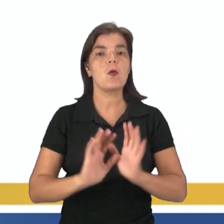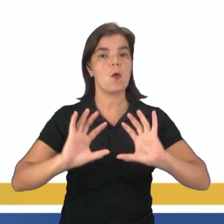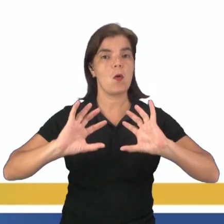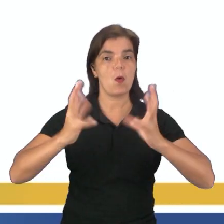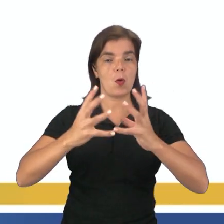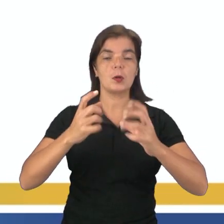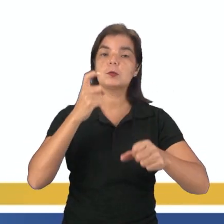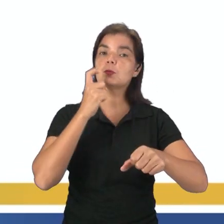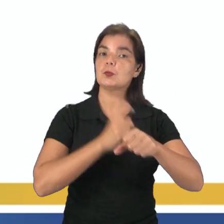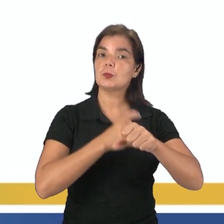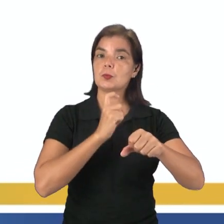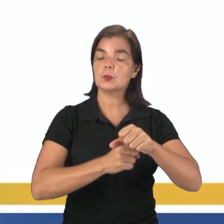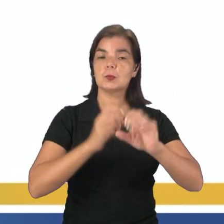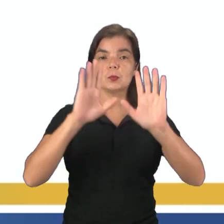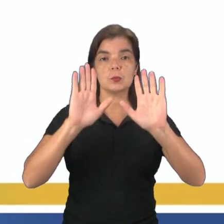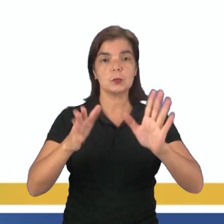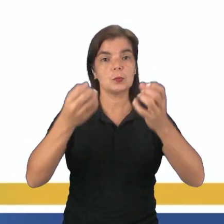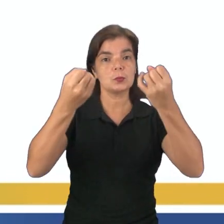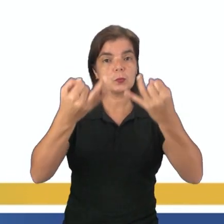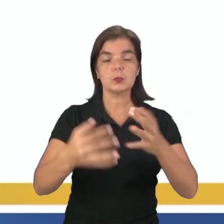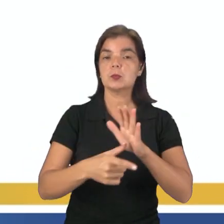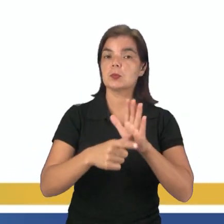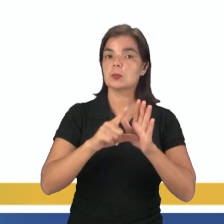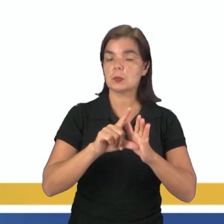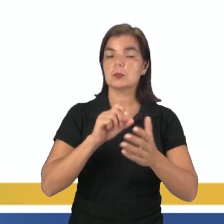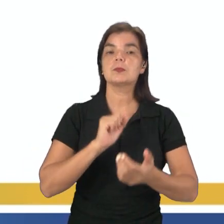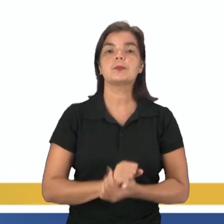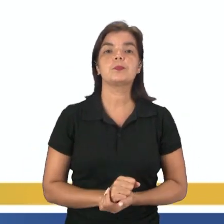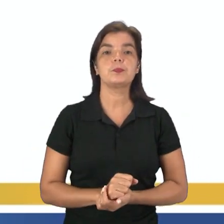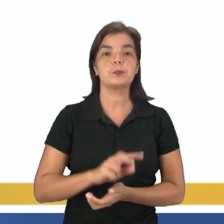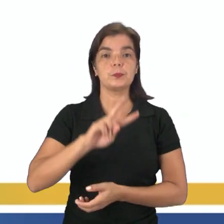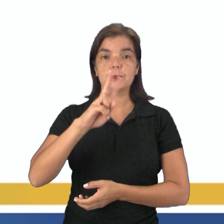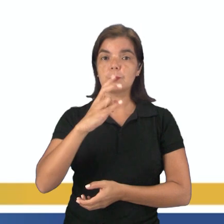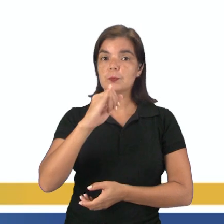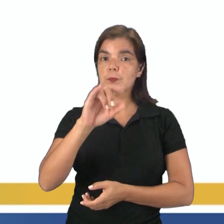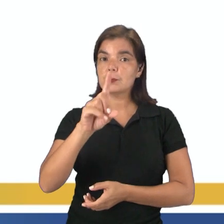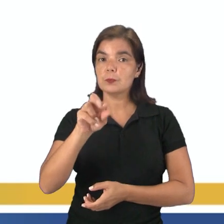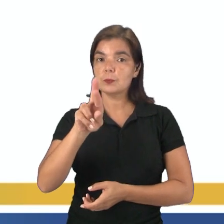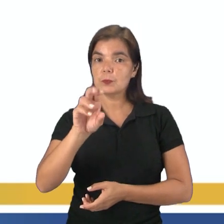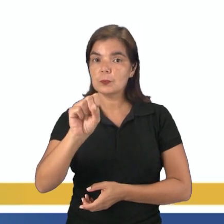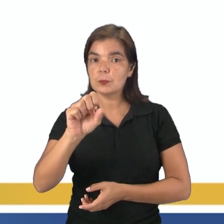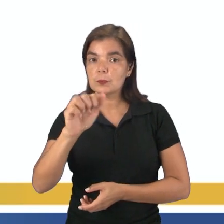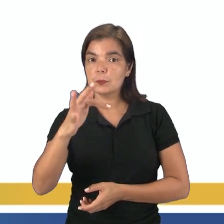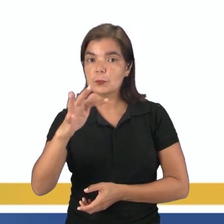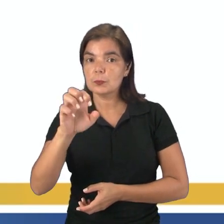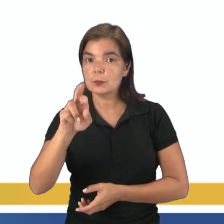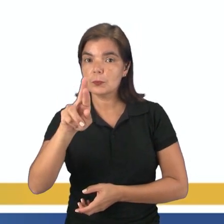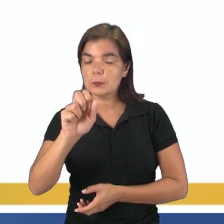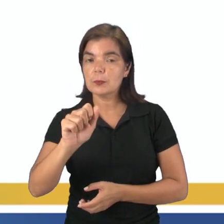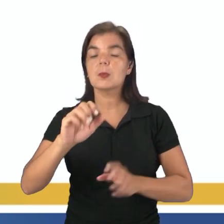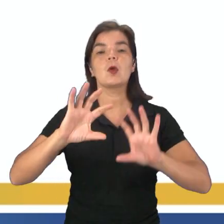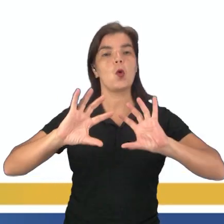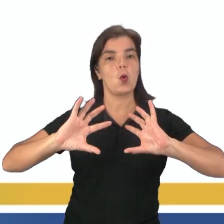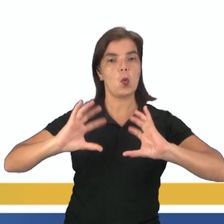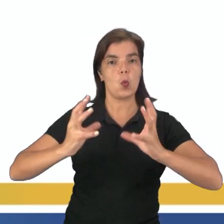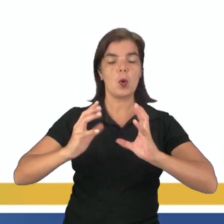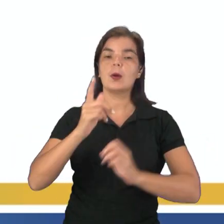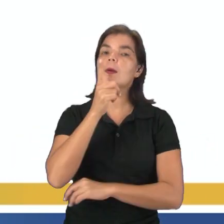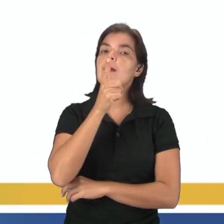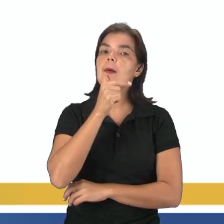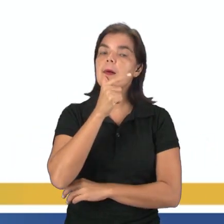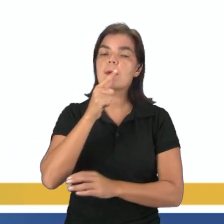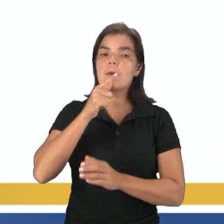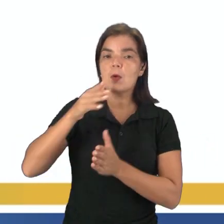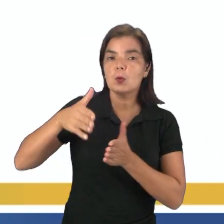de rochas, como eu já comentei anteriormente. Hidrosfera já vai ser a camada de água, formada aí pelos